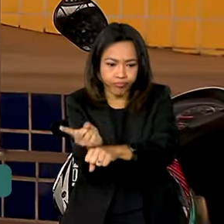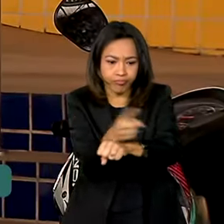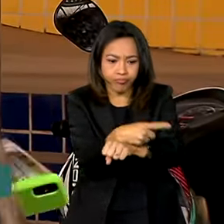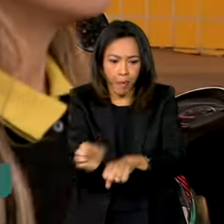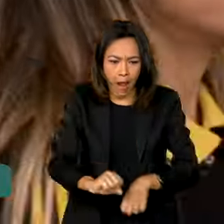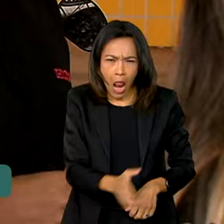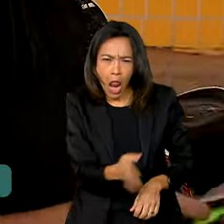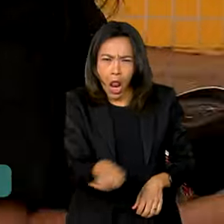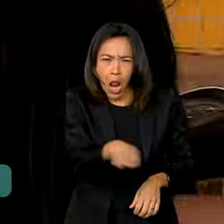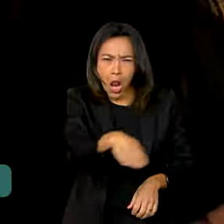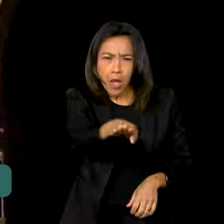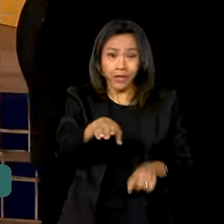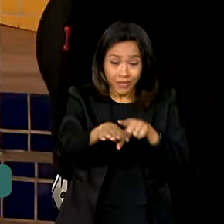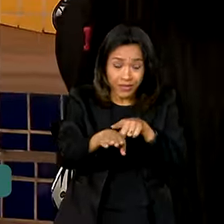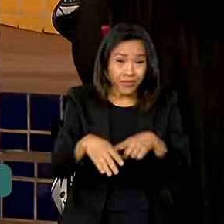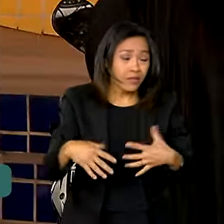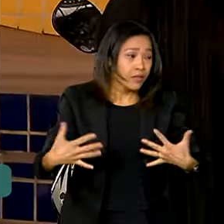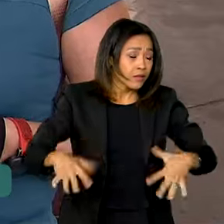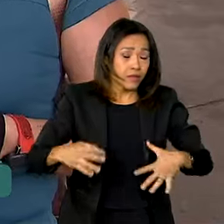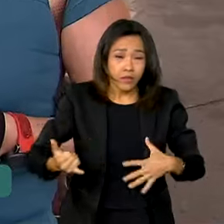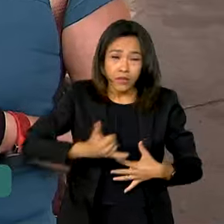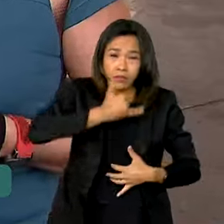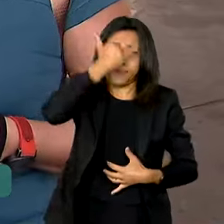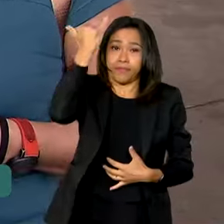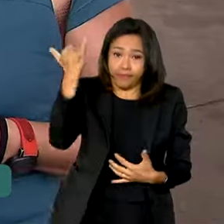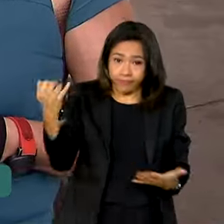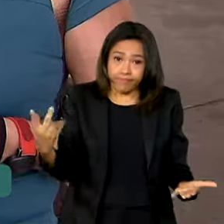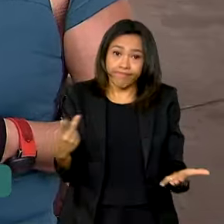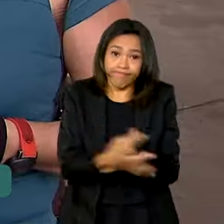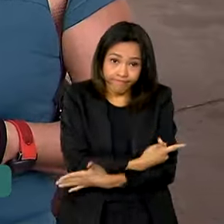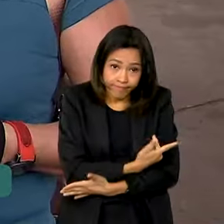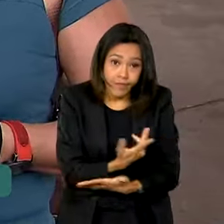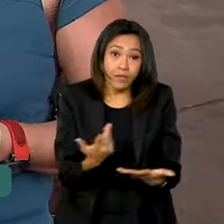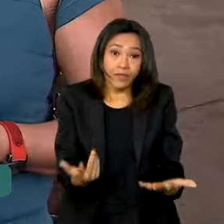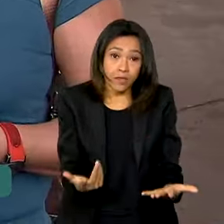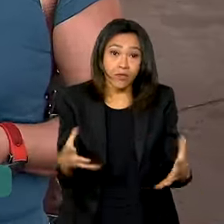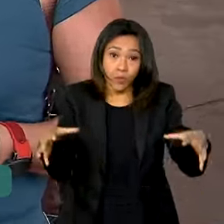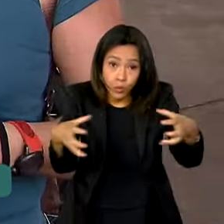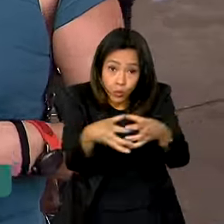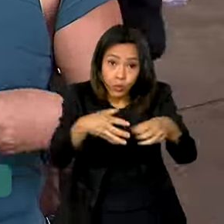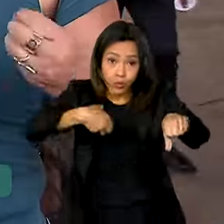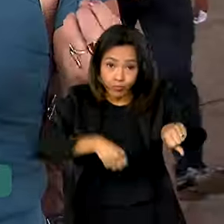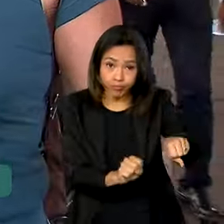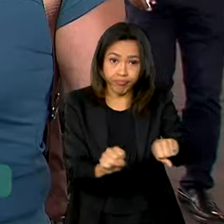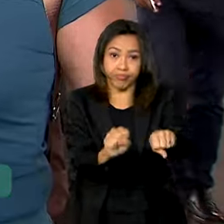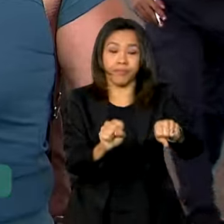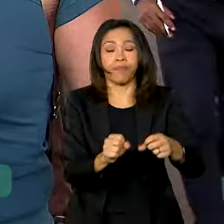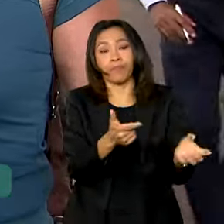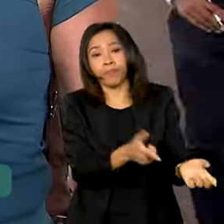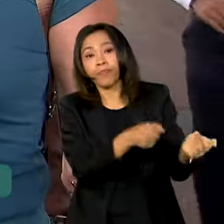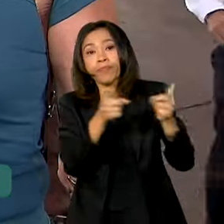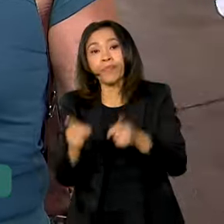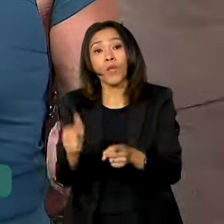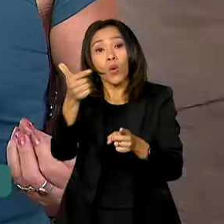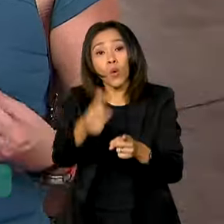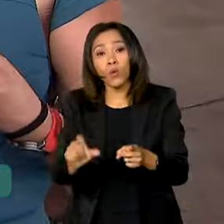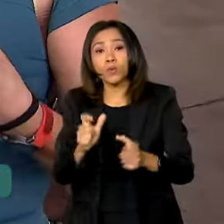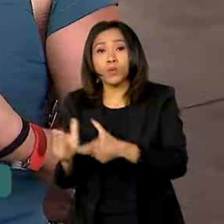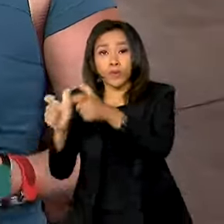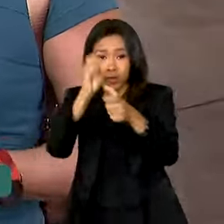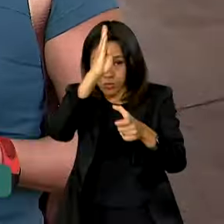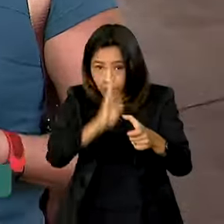E isso tem causado muito acidente com os motociclistas. Em outros locais do Brasil,